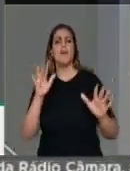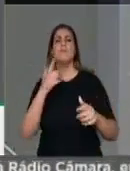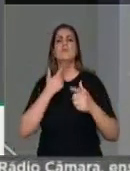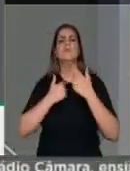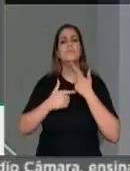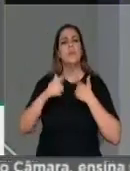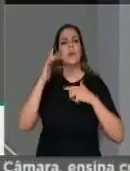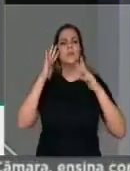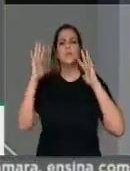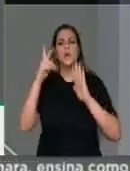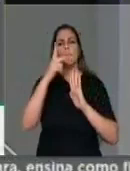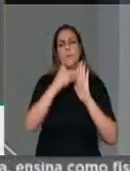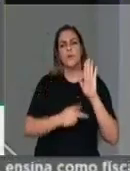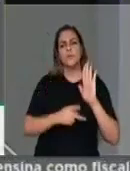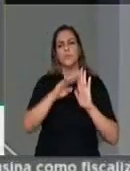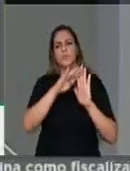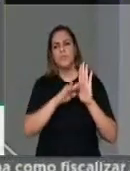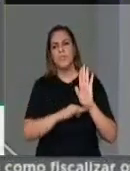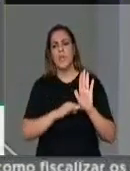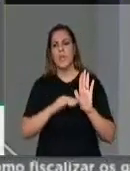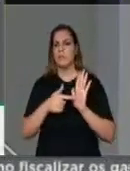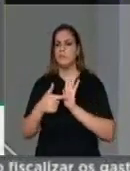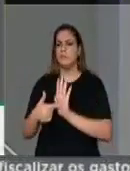sociedade brasileira por aquilo que eles representam.